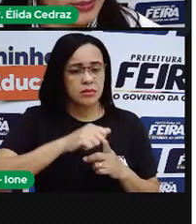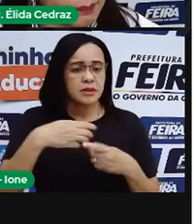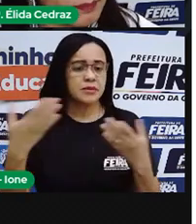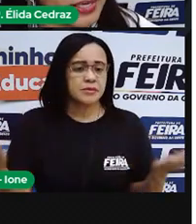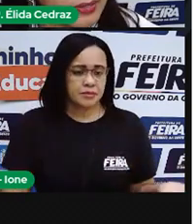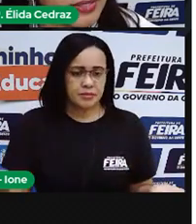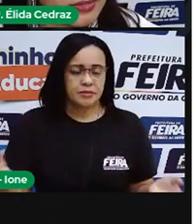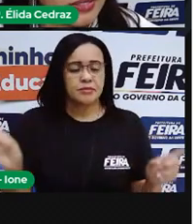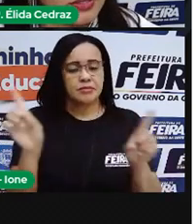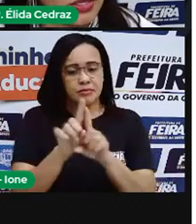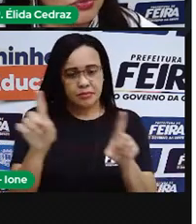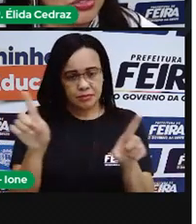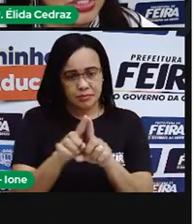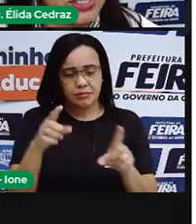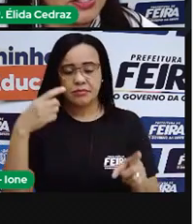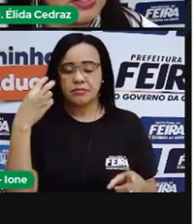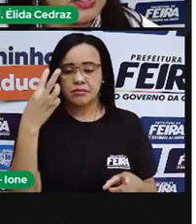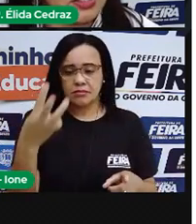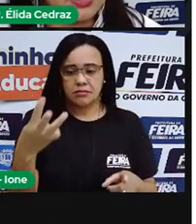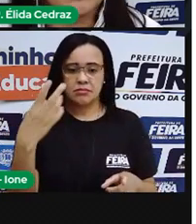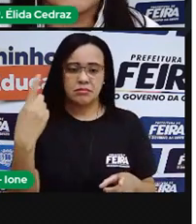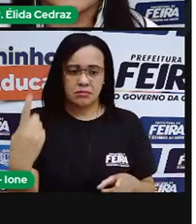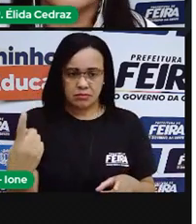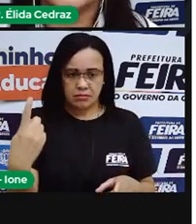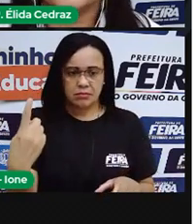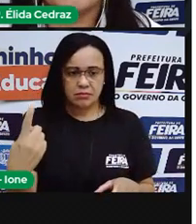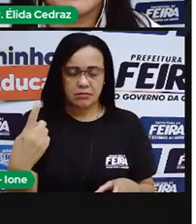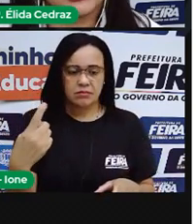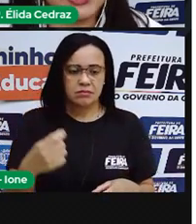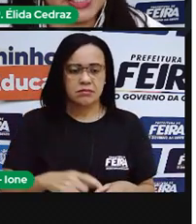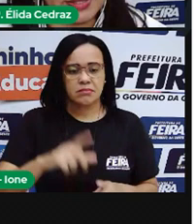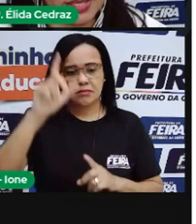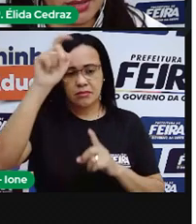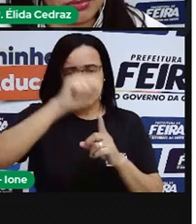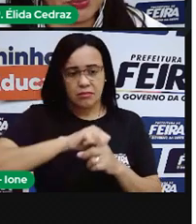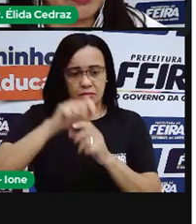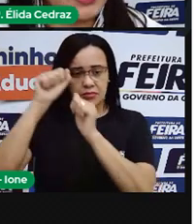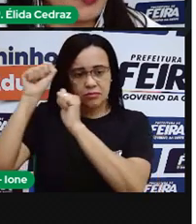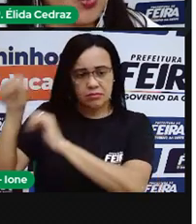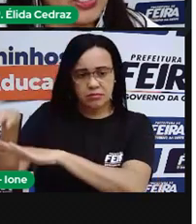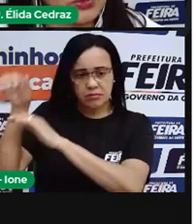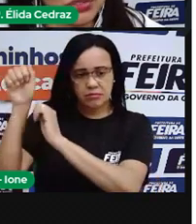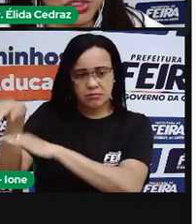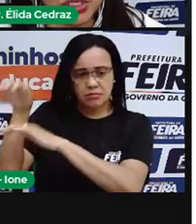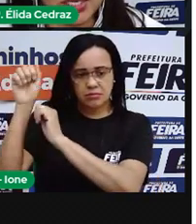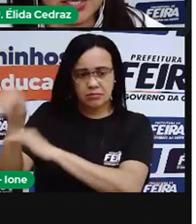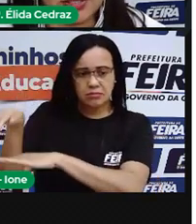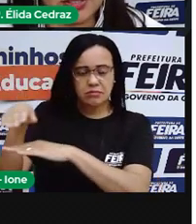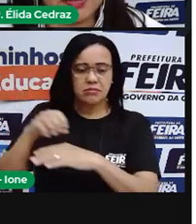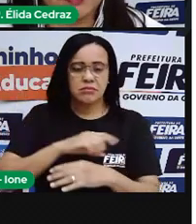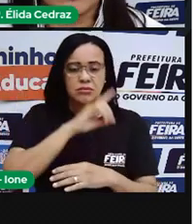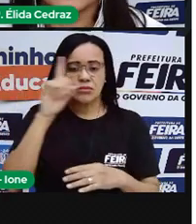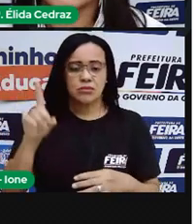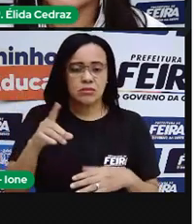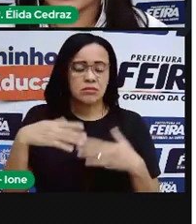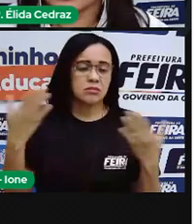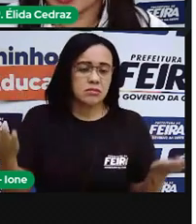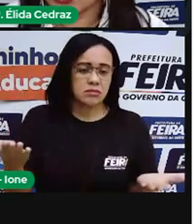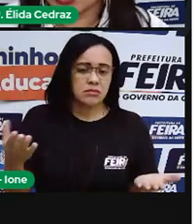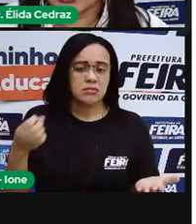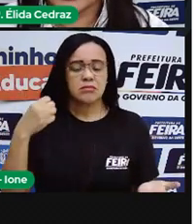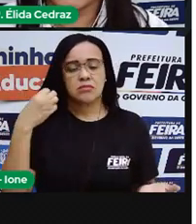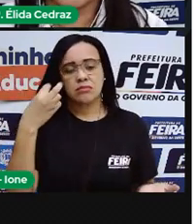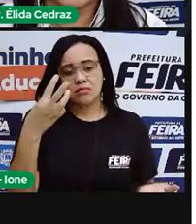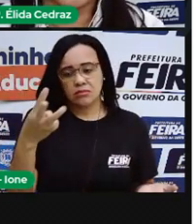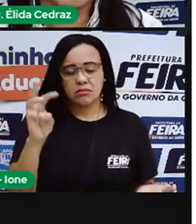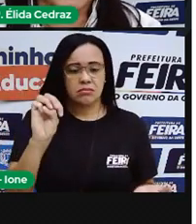Também tem 31 dias. E o mês de setembro, tem quantos dias? 30